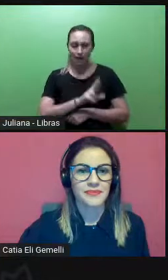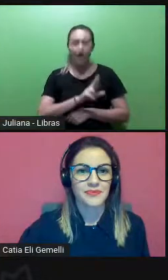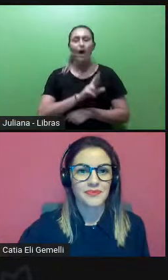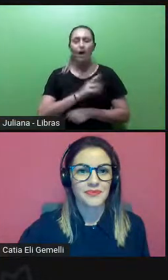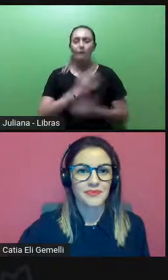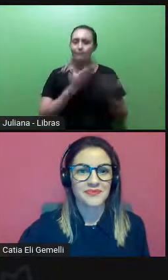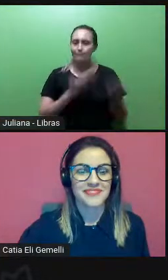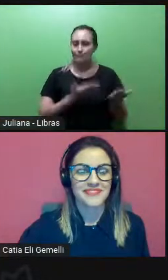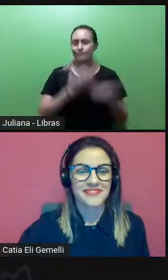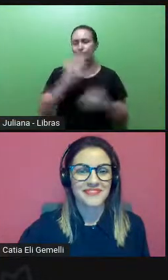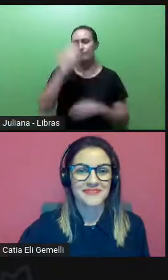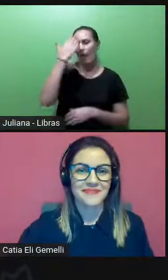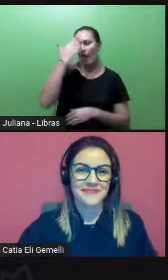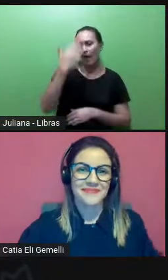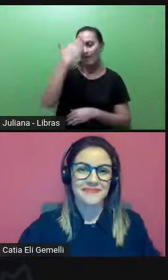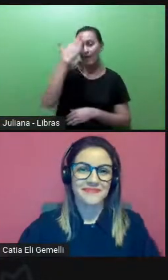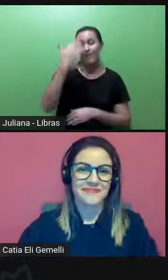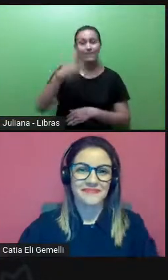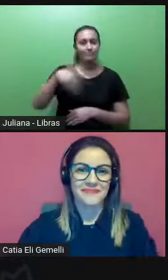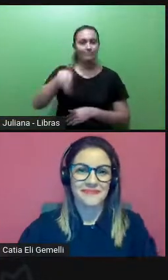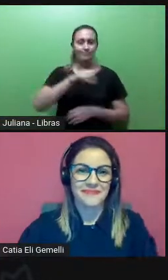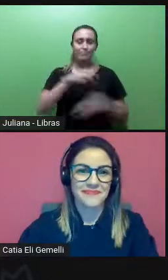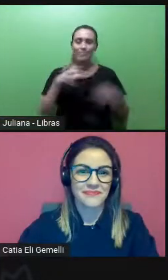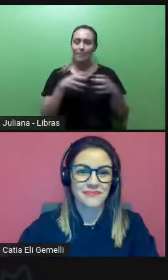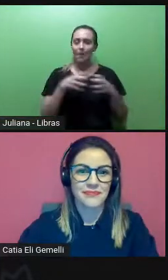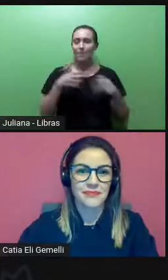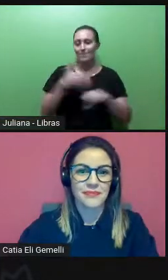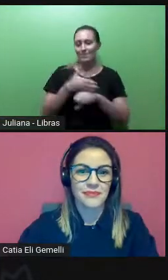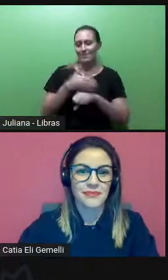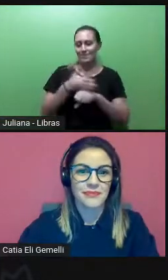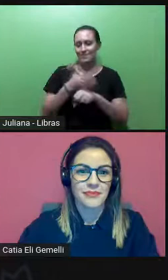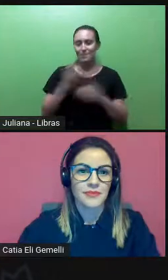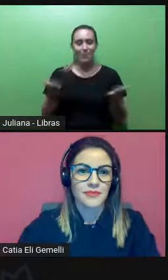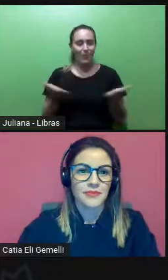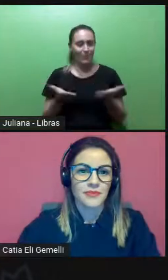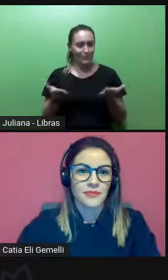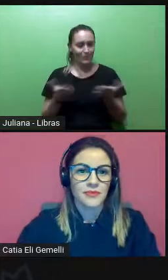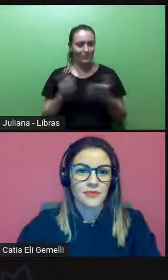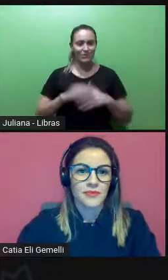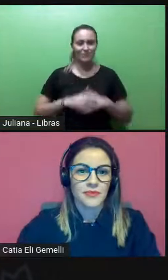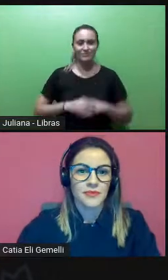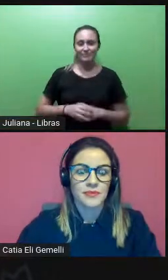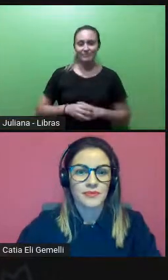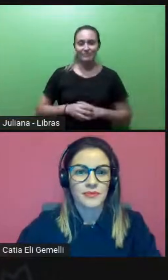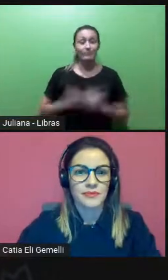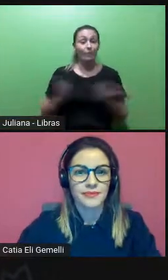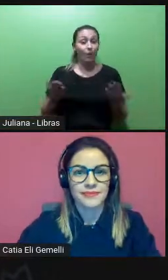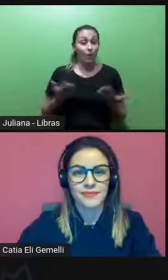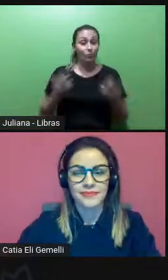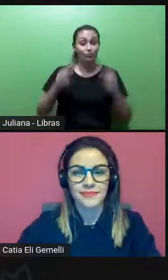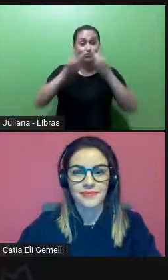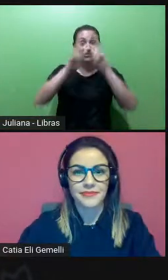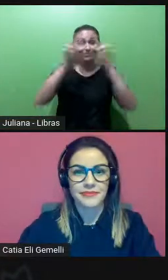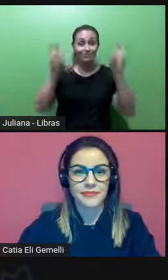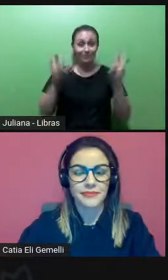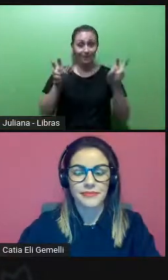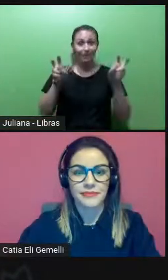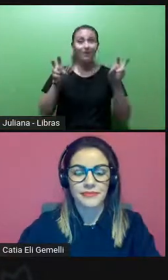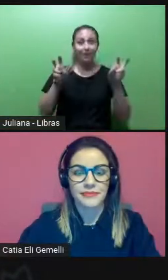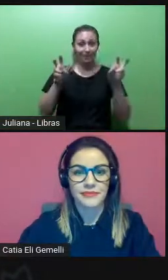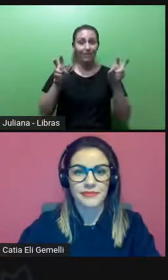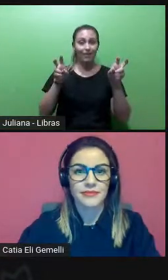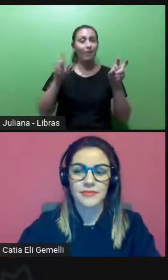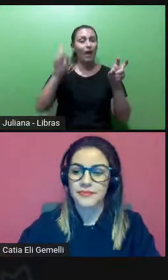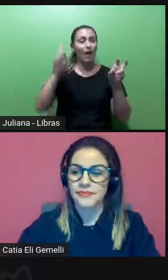obrigada por estarem aqui conosco hoje. Então, o tema dessa última palestra é inclusão